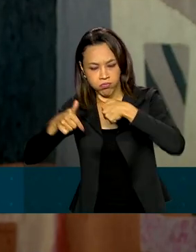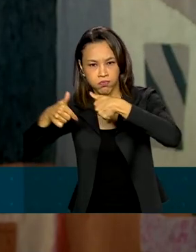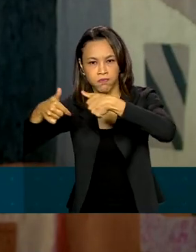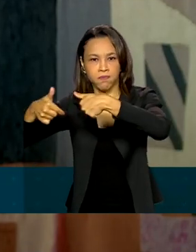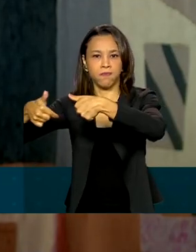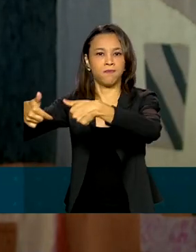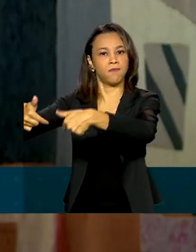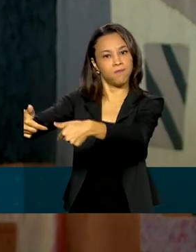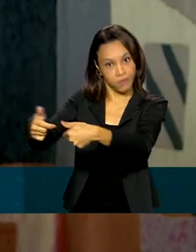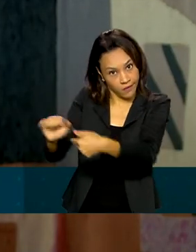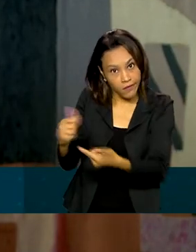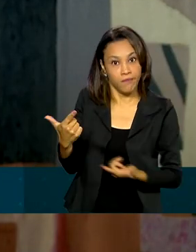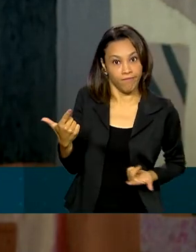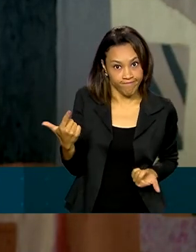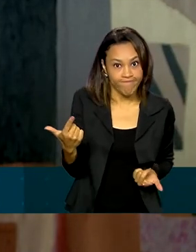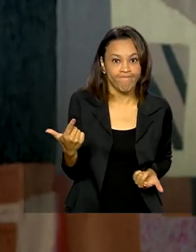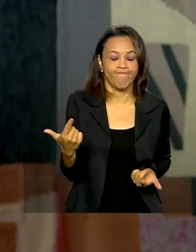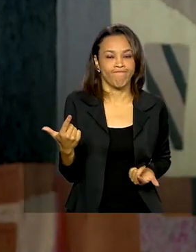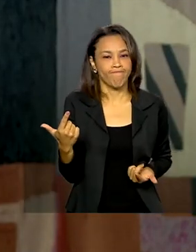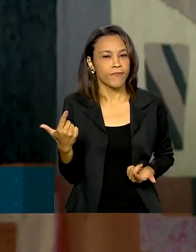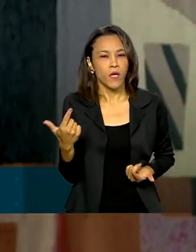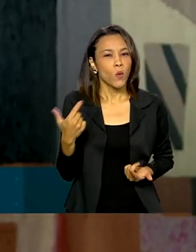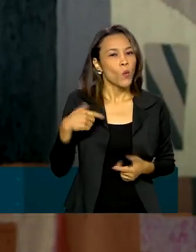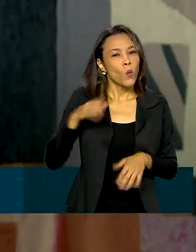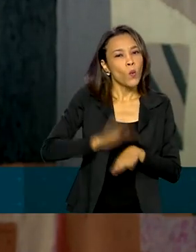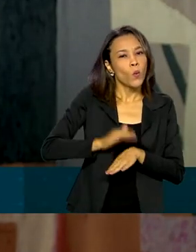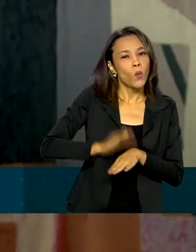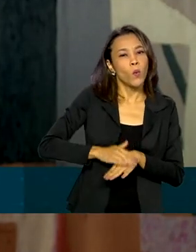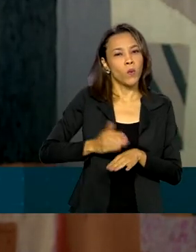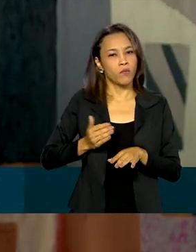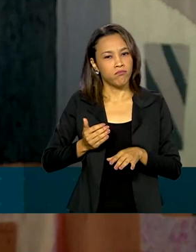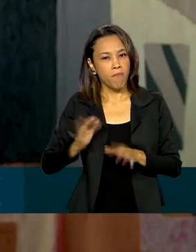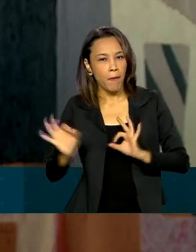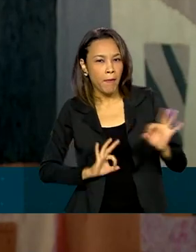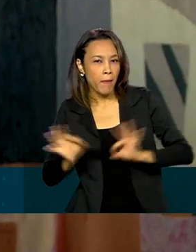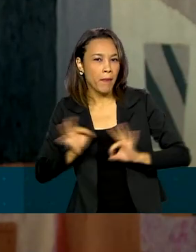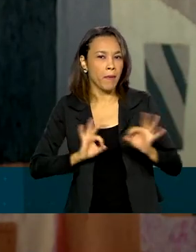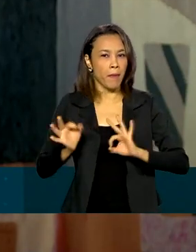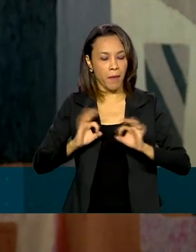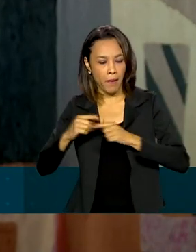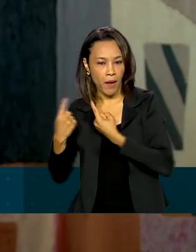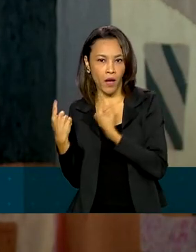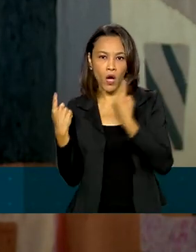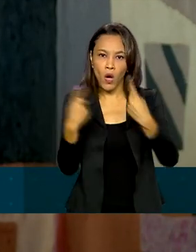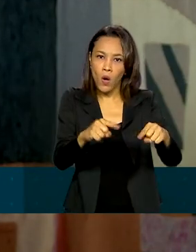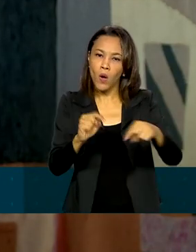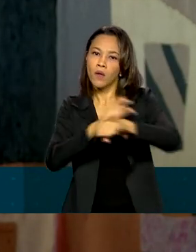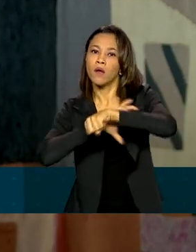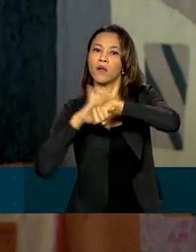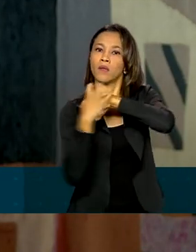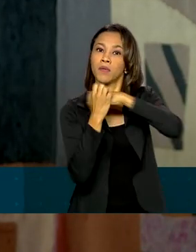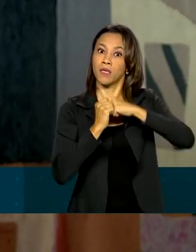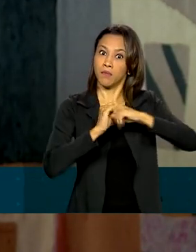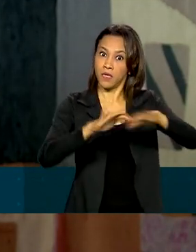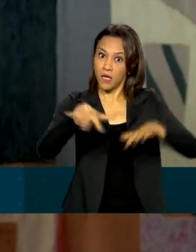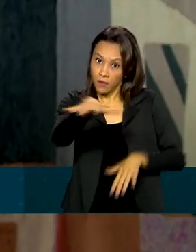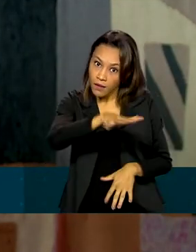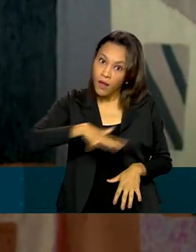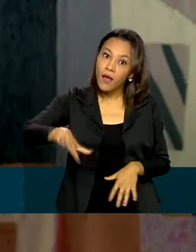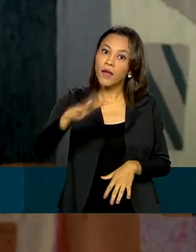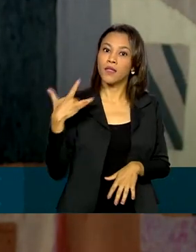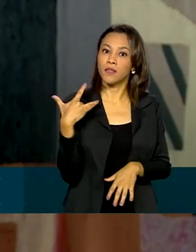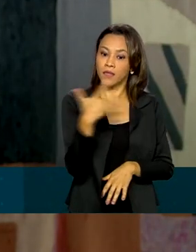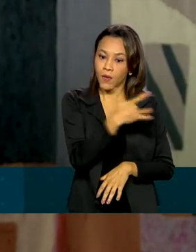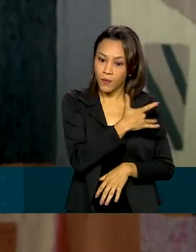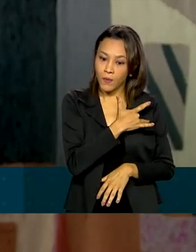qual é a nossa reação, a nossa preparação para o enfrentamento da pandemia propriamente na área da saúde, que muitas